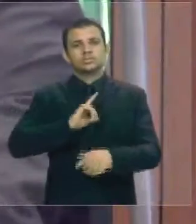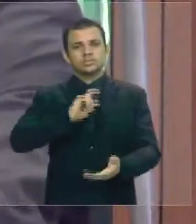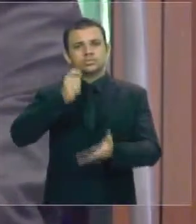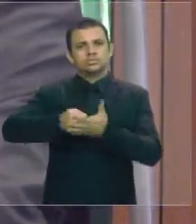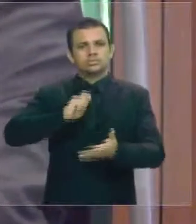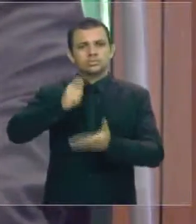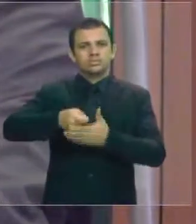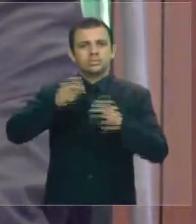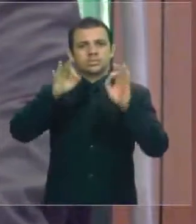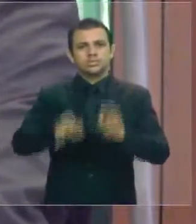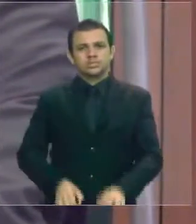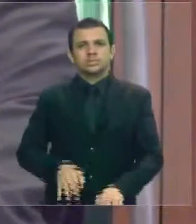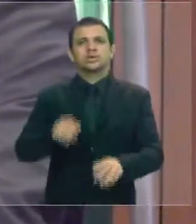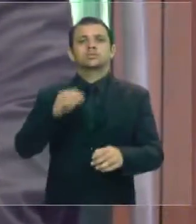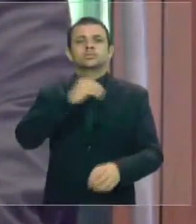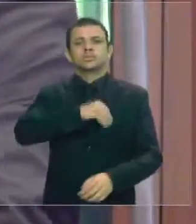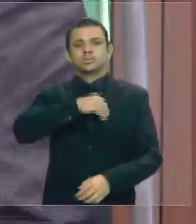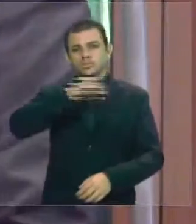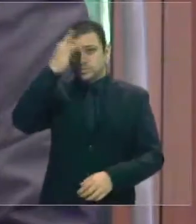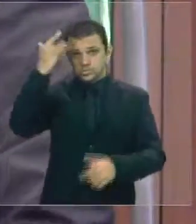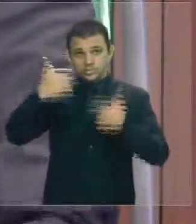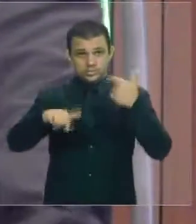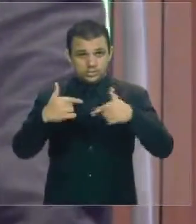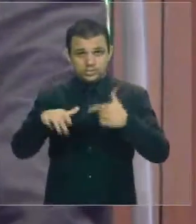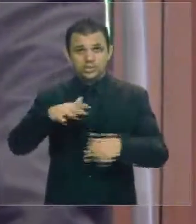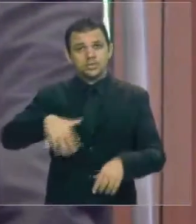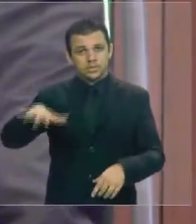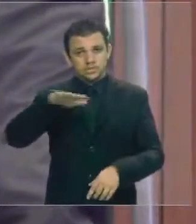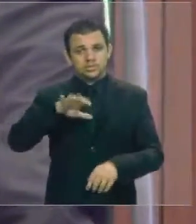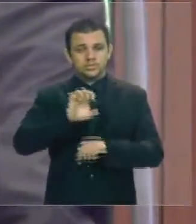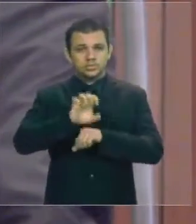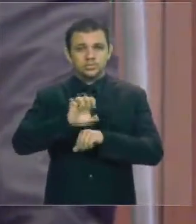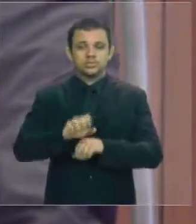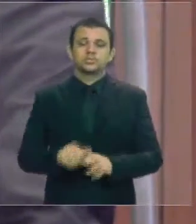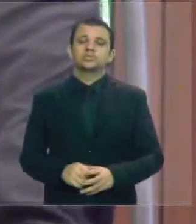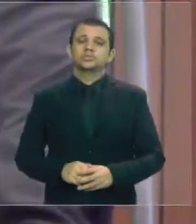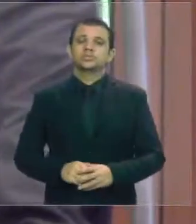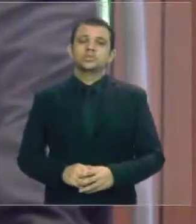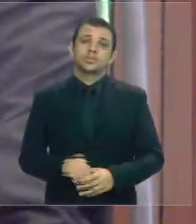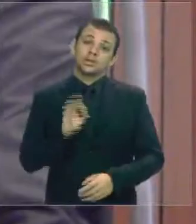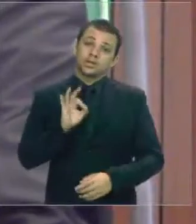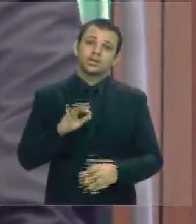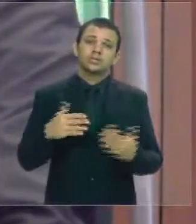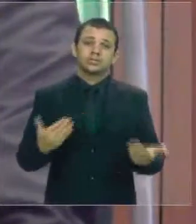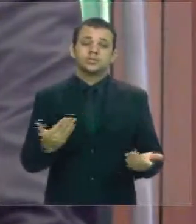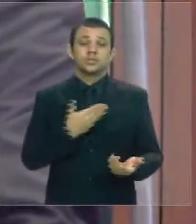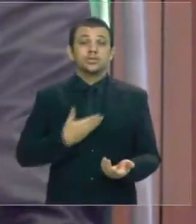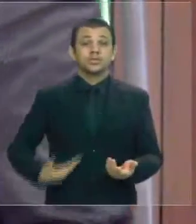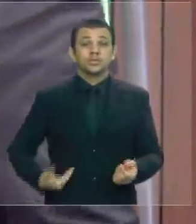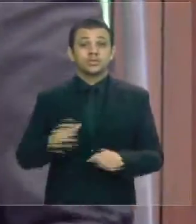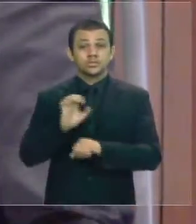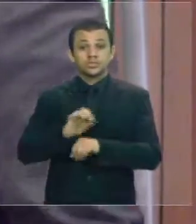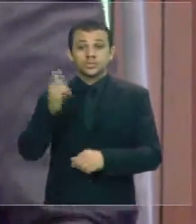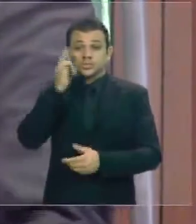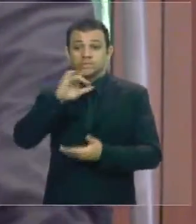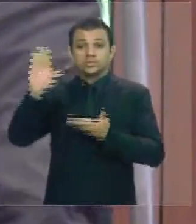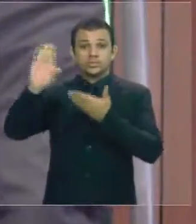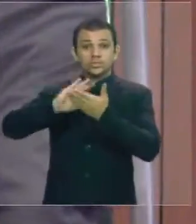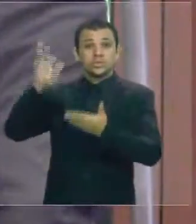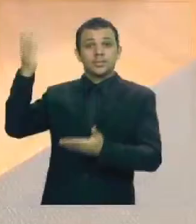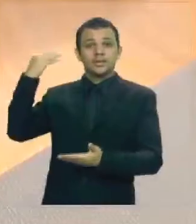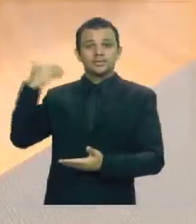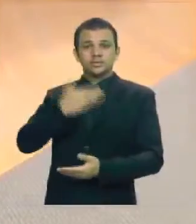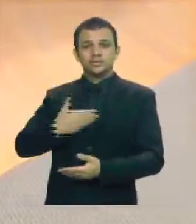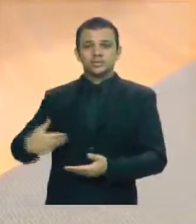os salários dos servidores. Ora, o governo estadual recebeu do governo passado